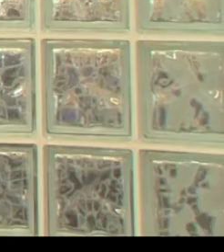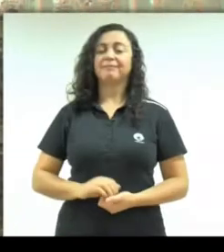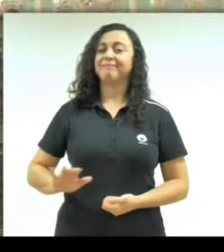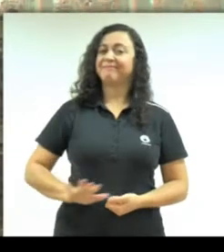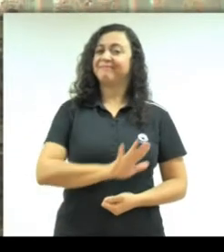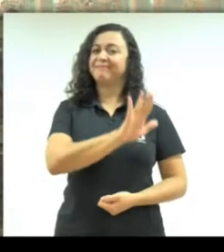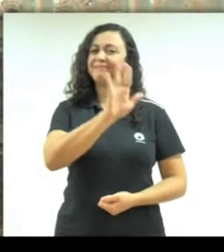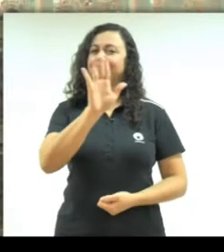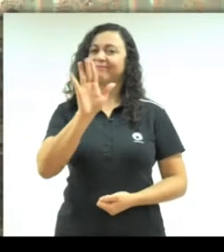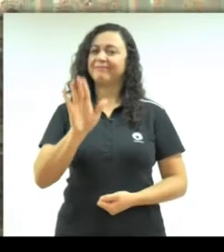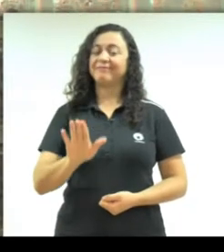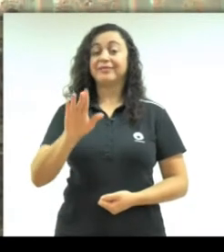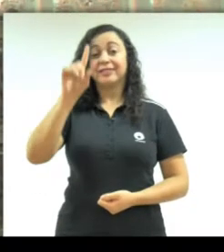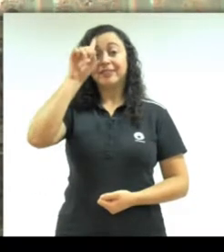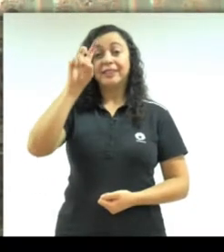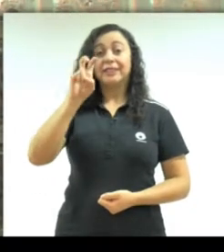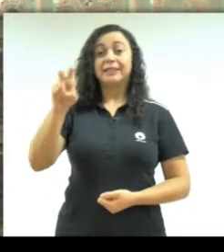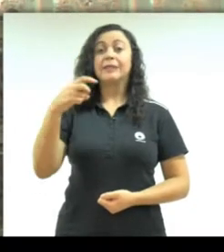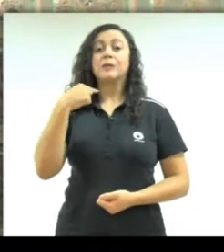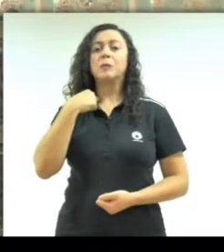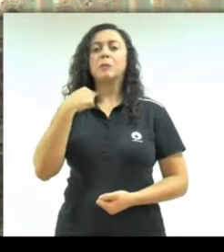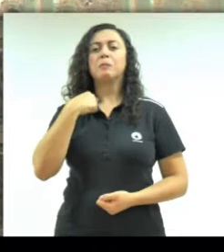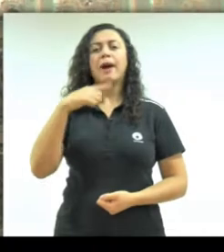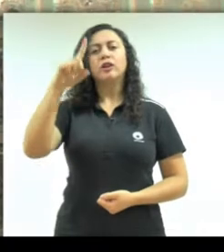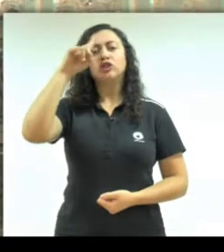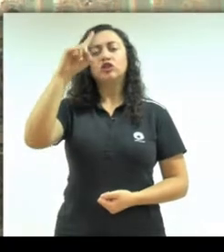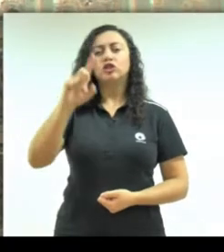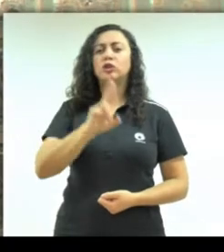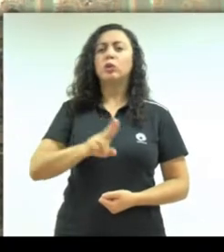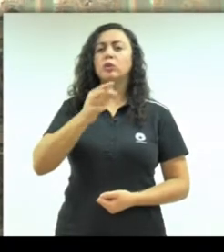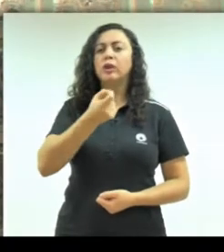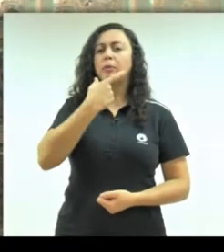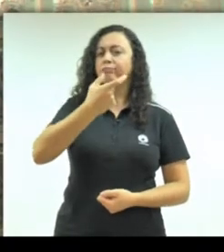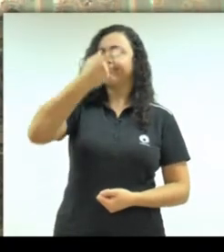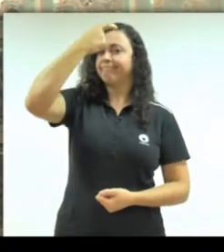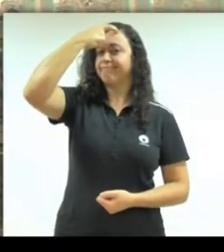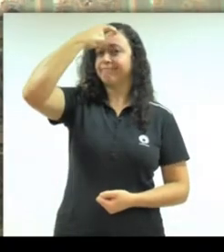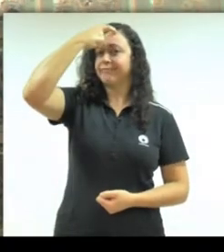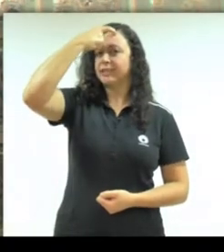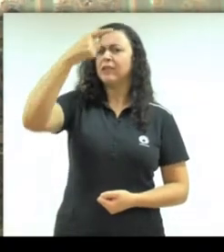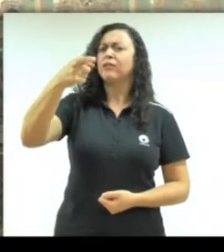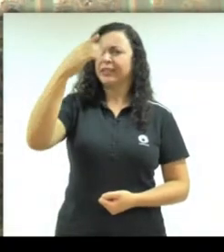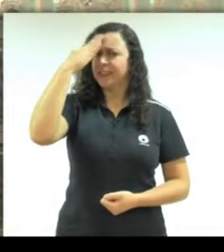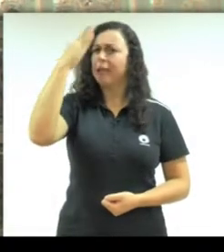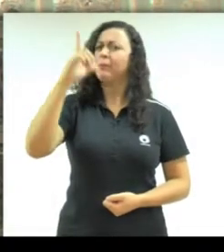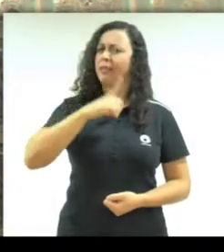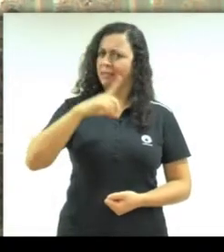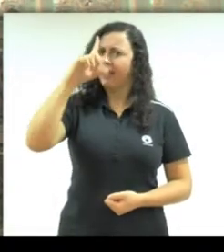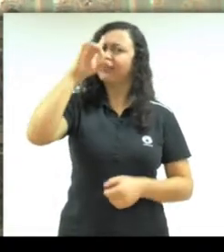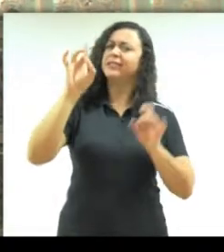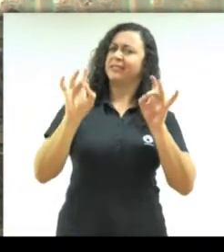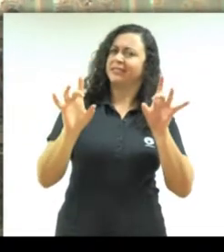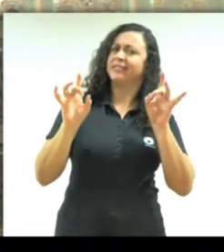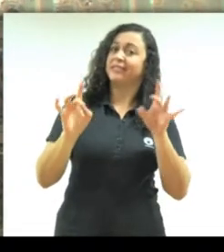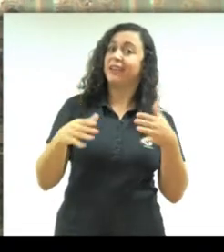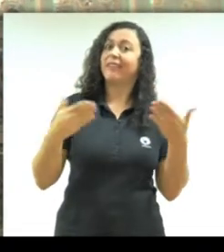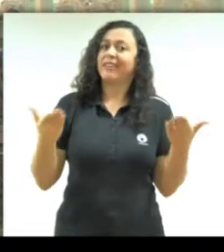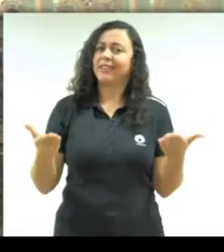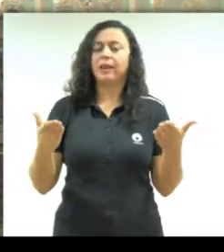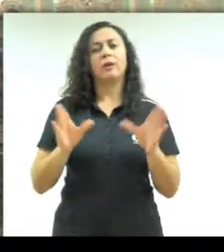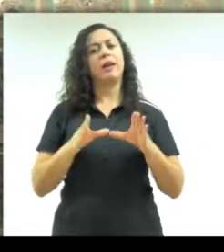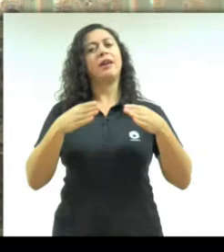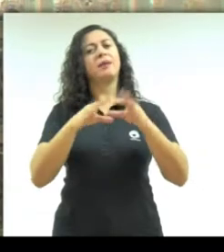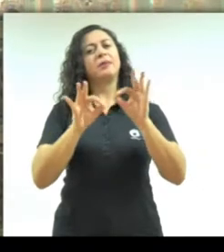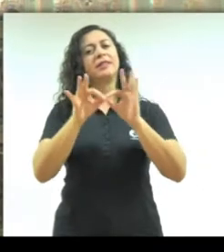Olá, 5 de maio foi o dia do uso racional de medicamentos. Você sabia que existe esse dia? Pois é, e a